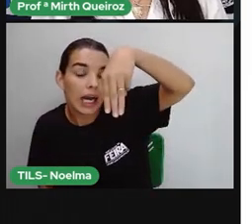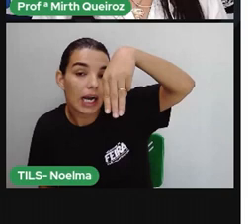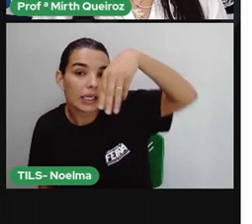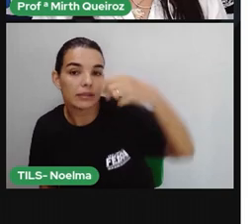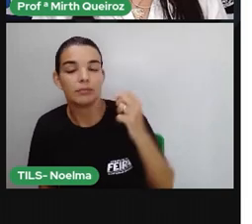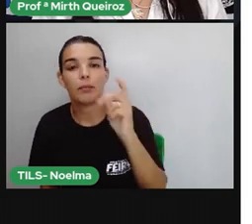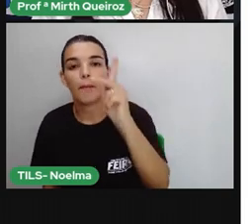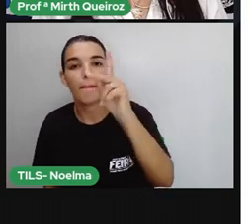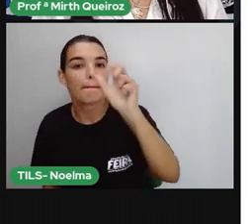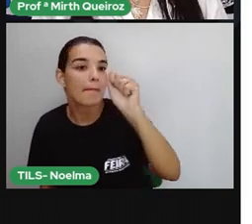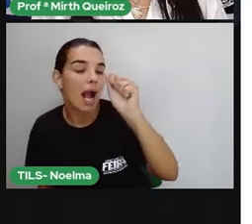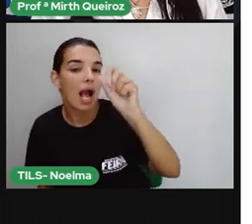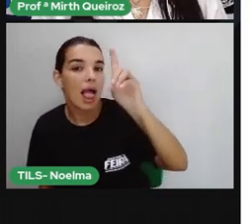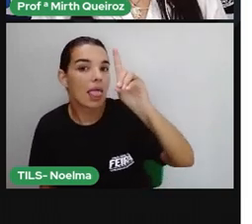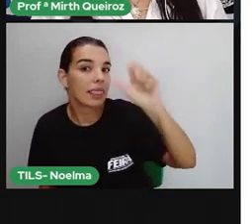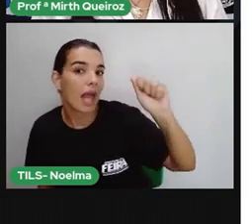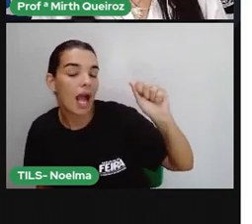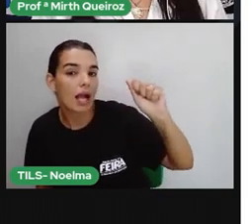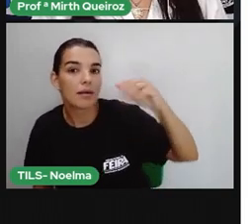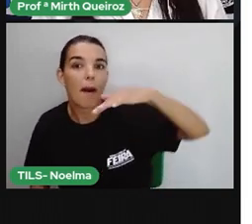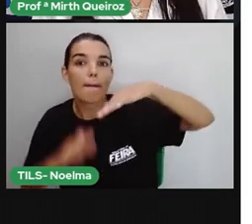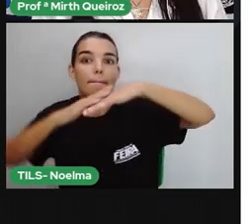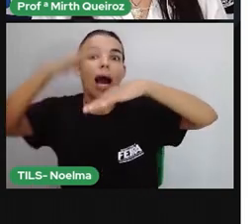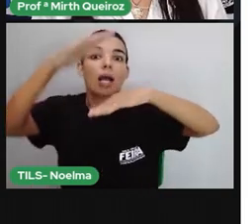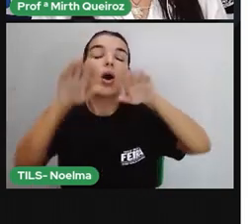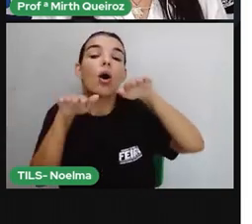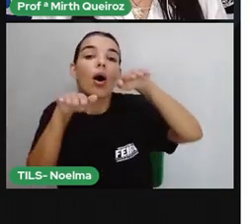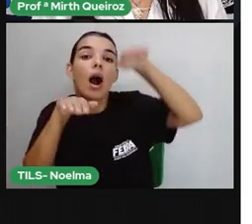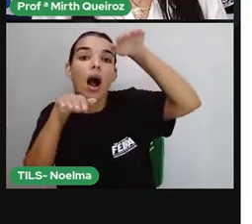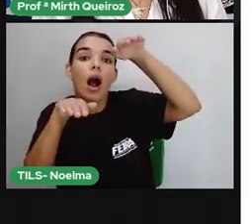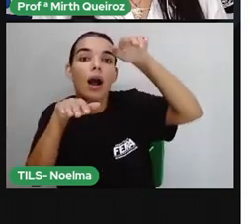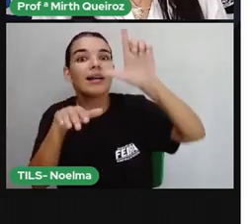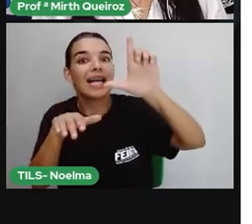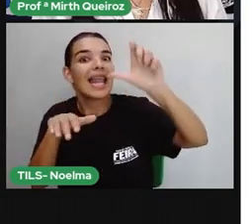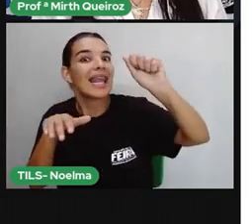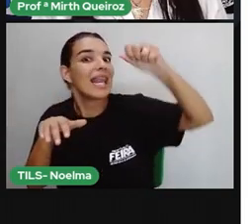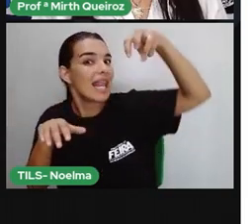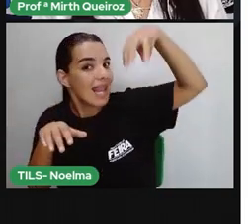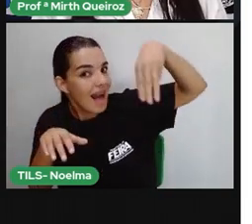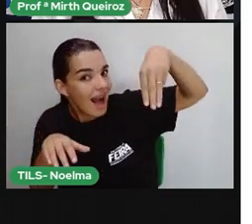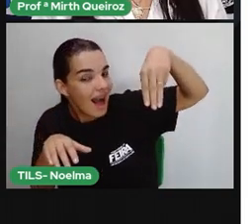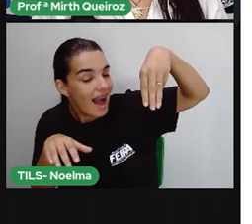Lâmpada. Qual é que está no alto aí? É o lã, né?